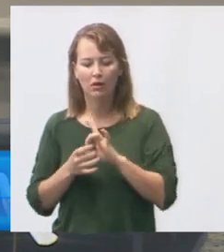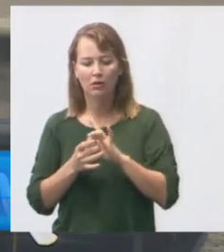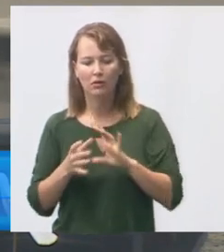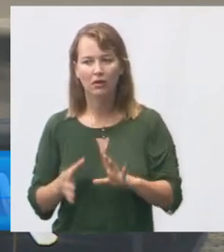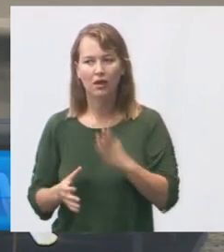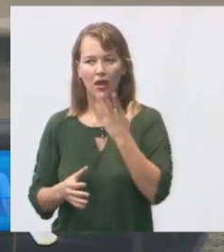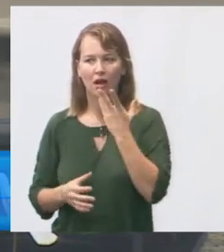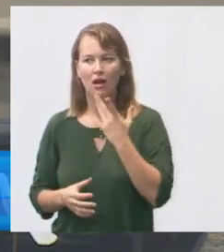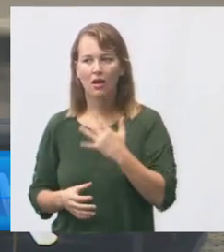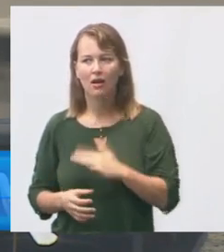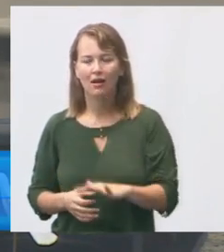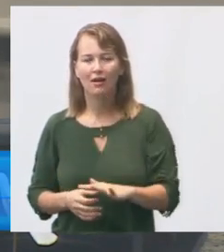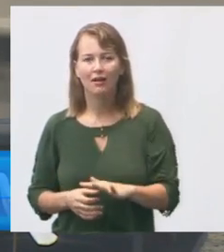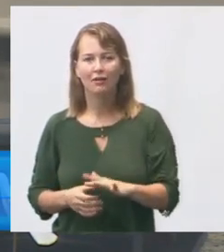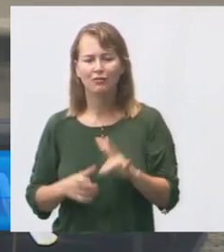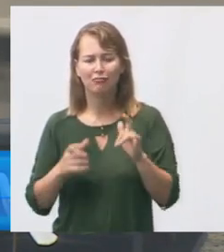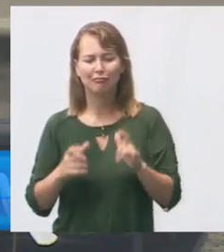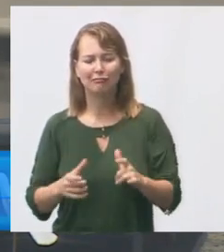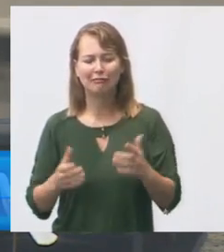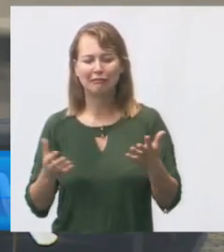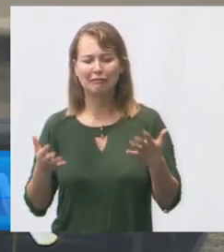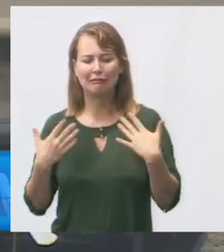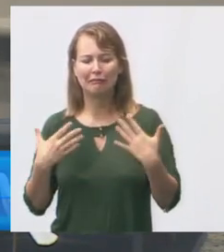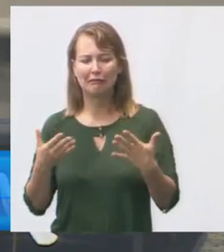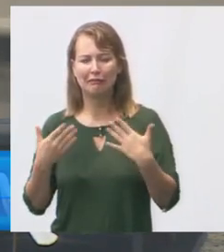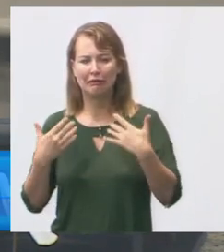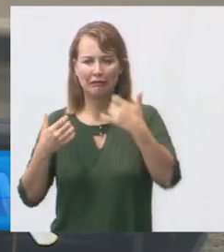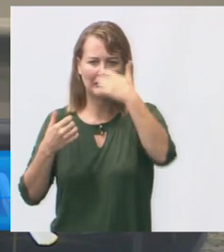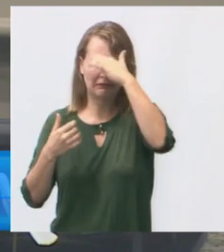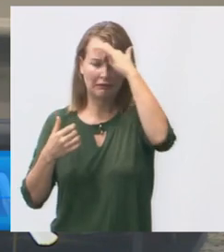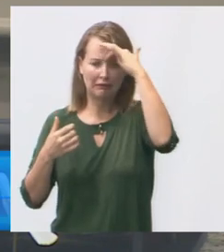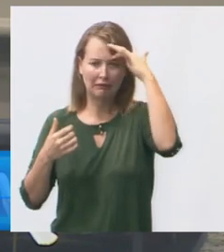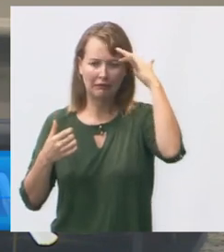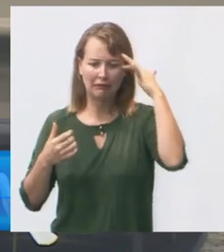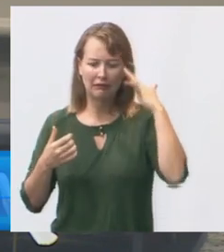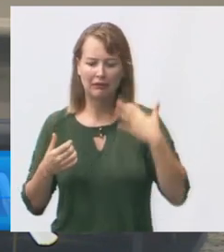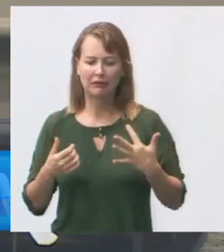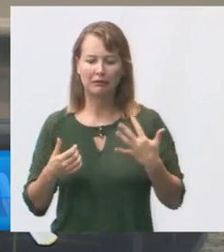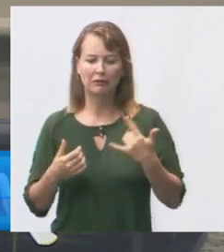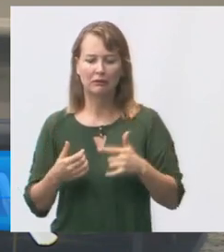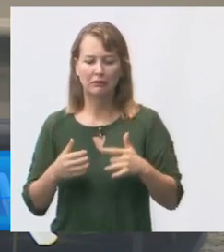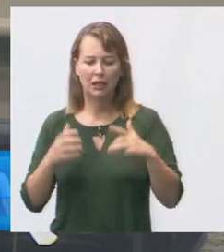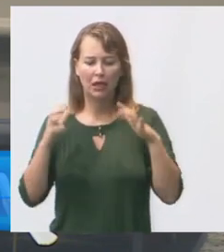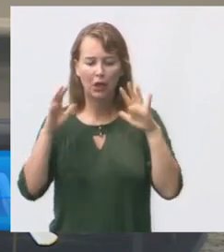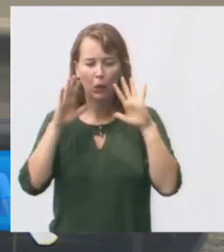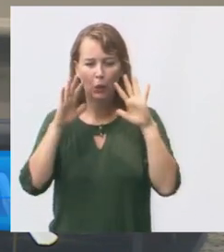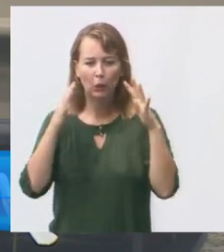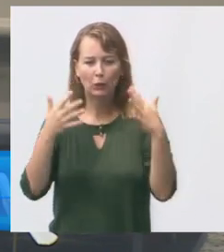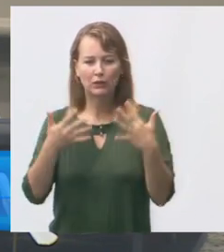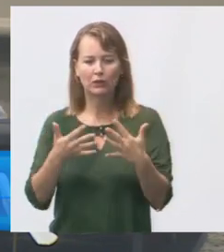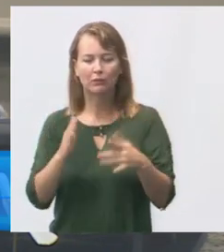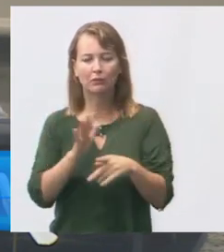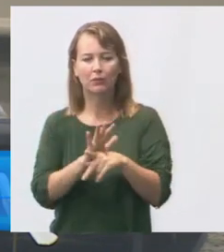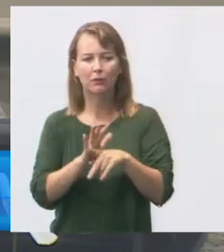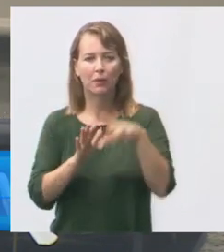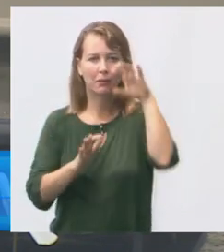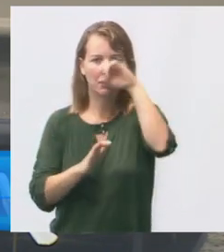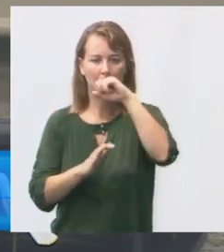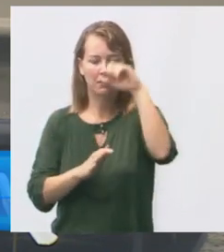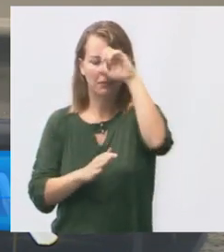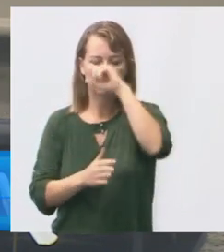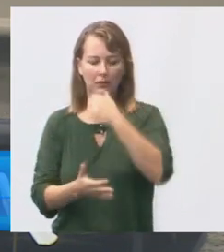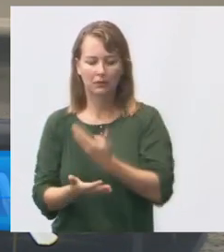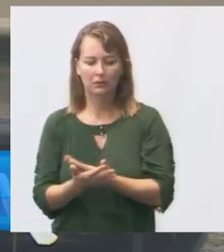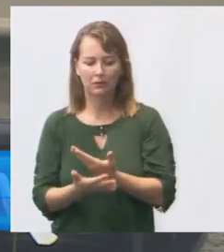no calor não tendo como ter concentração para para o